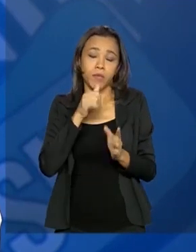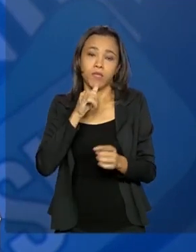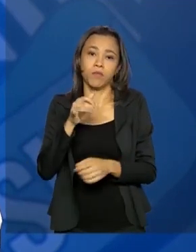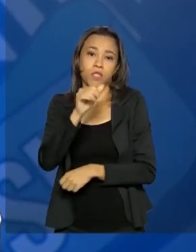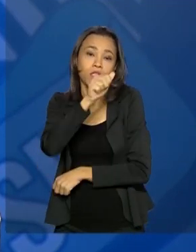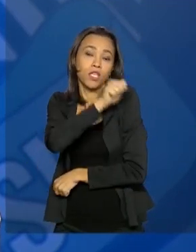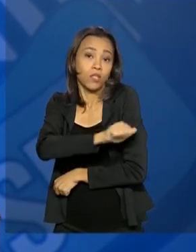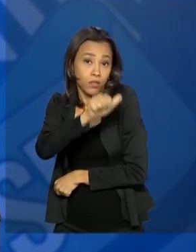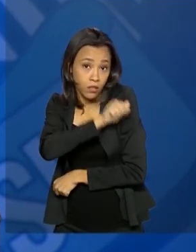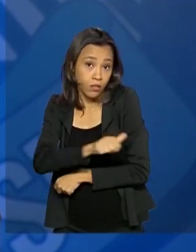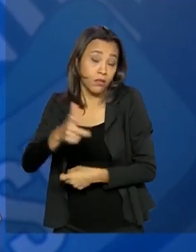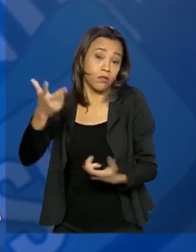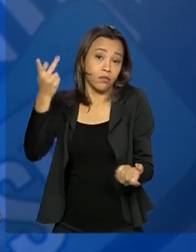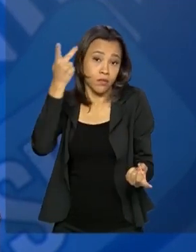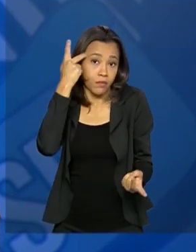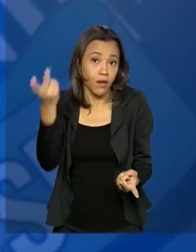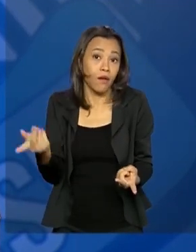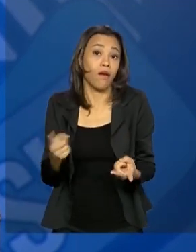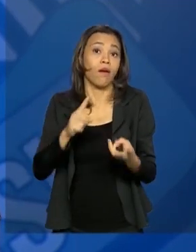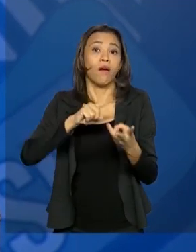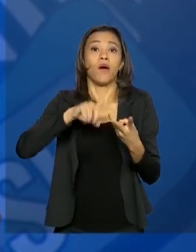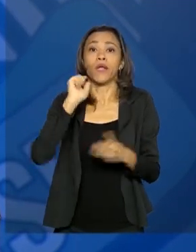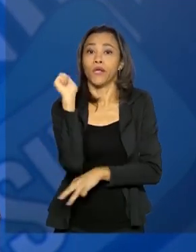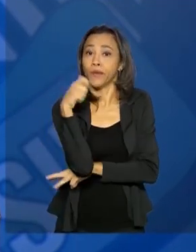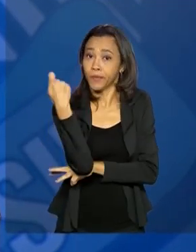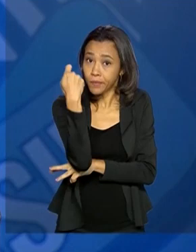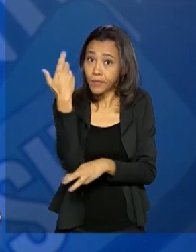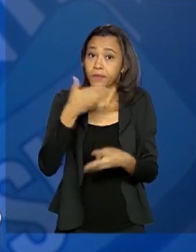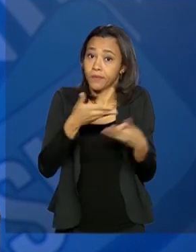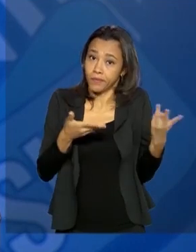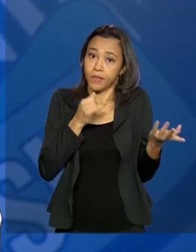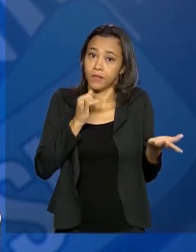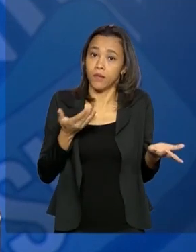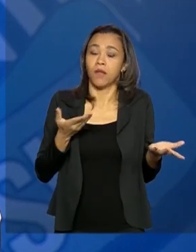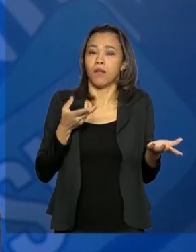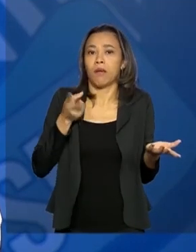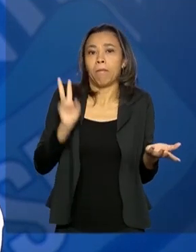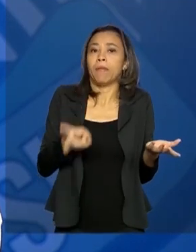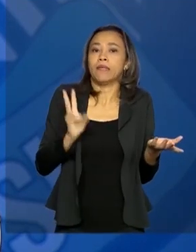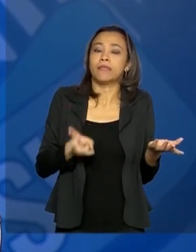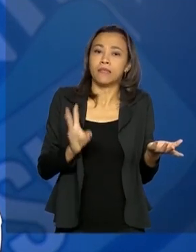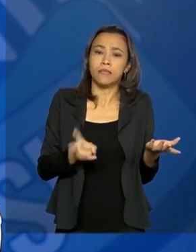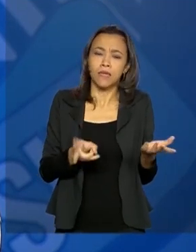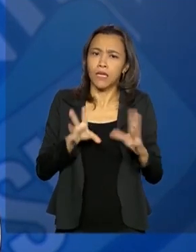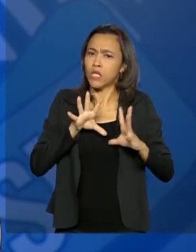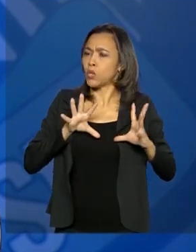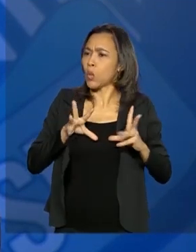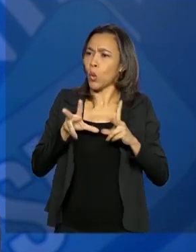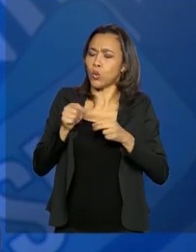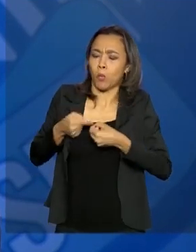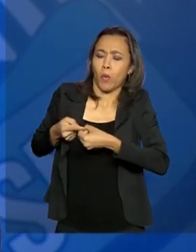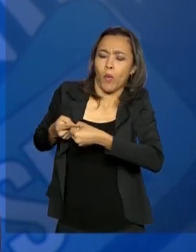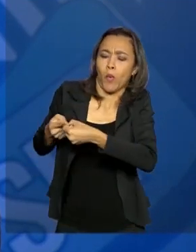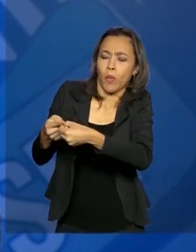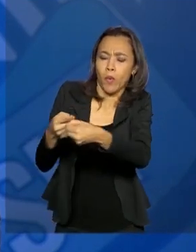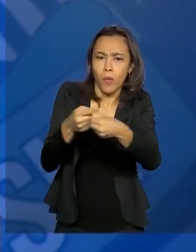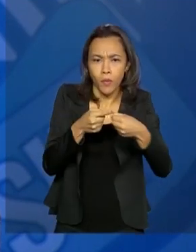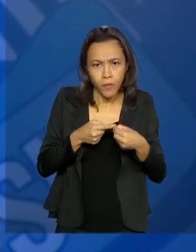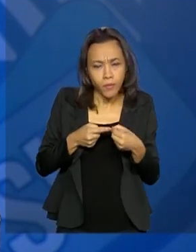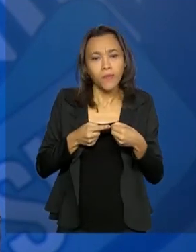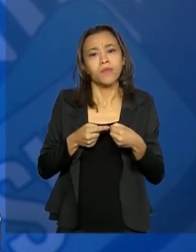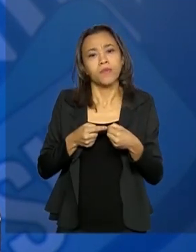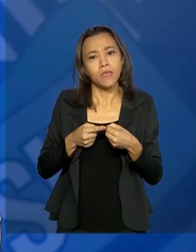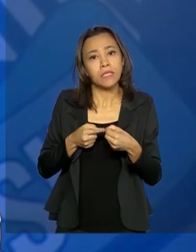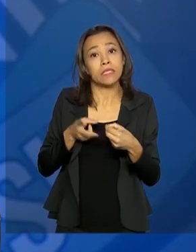Janeiro ou um estado como São Paulo ou um estado como o Rio Grande do Sul tenham que manter todos os municípios com esse